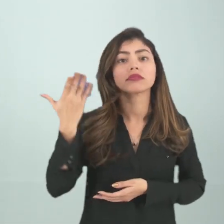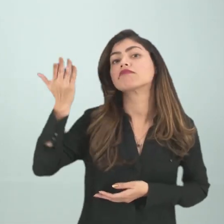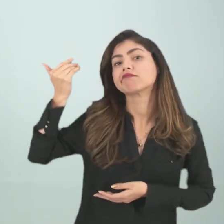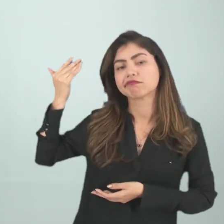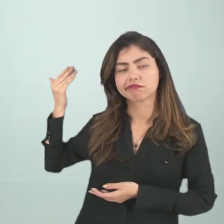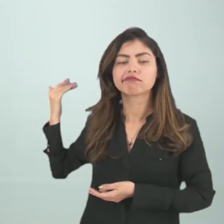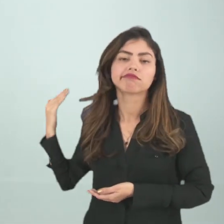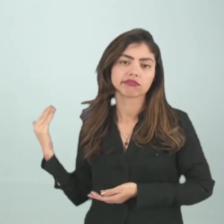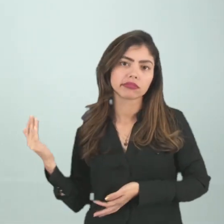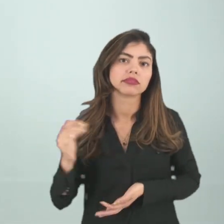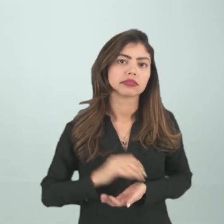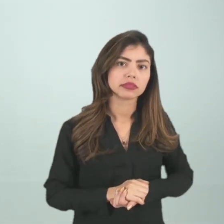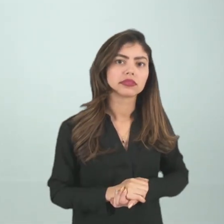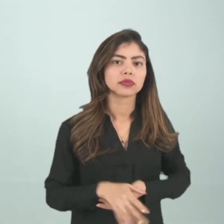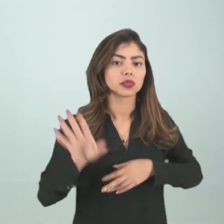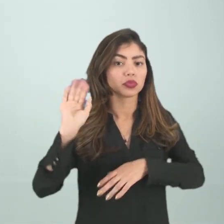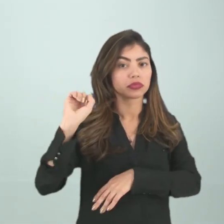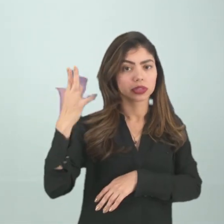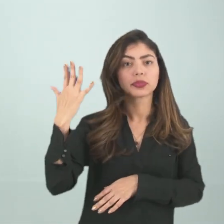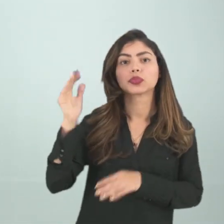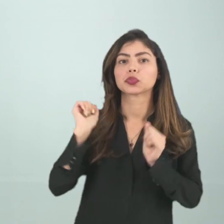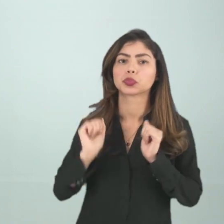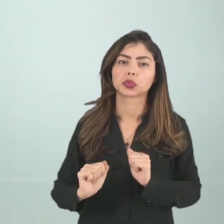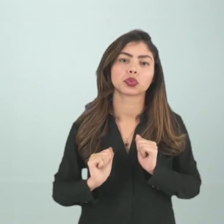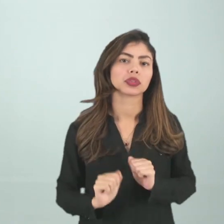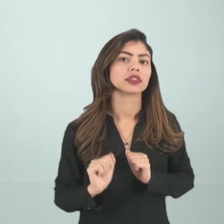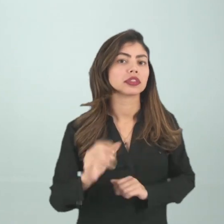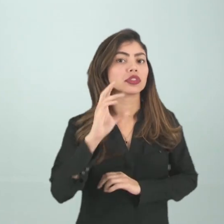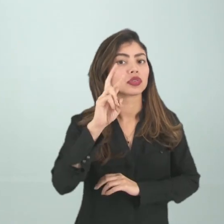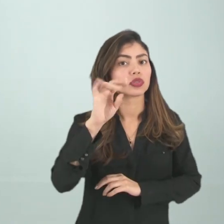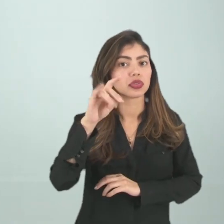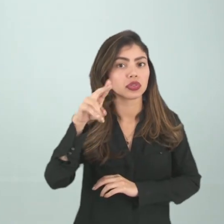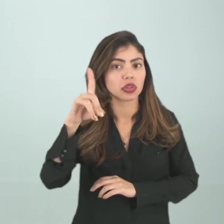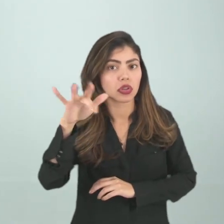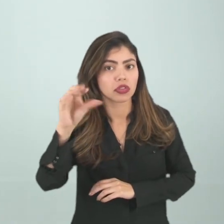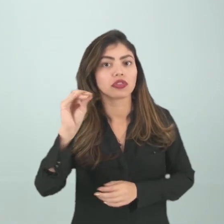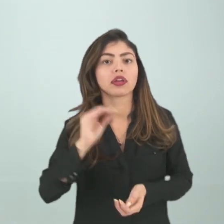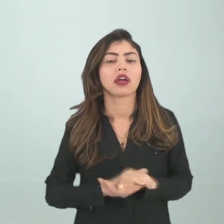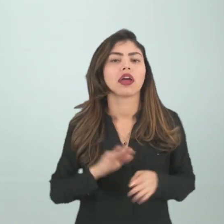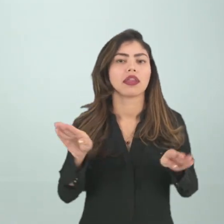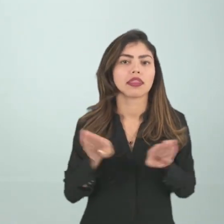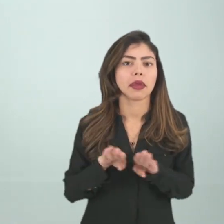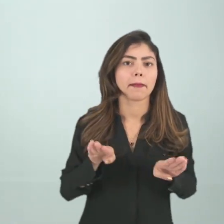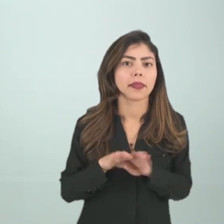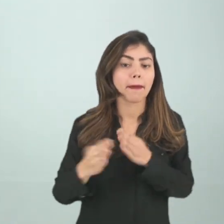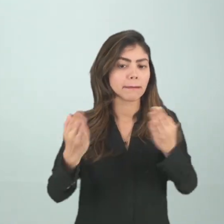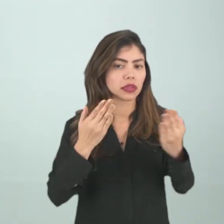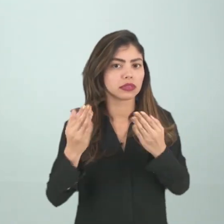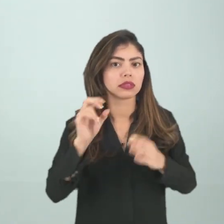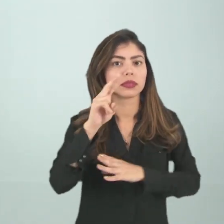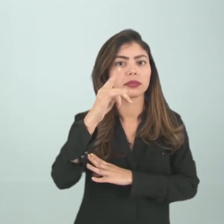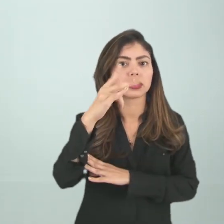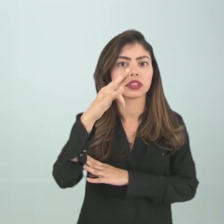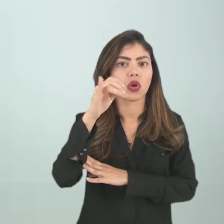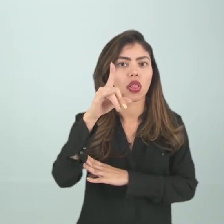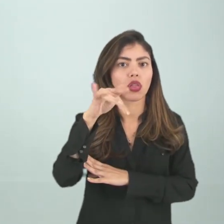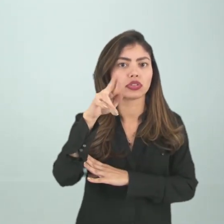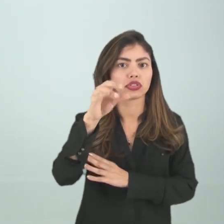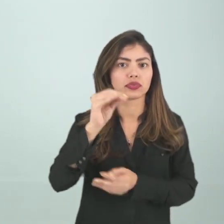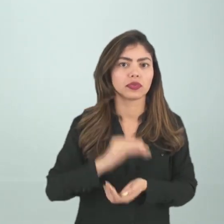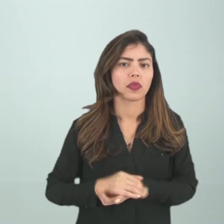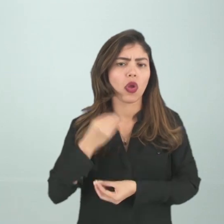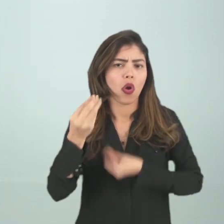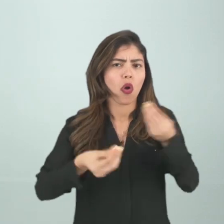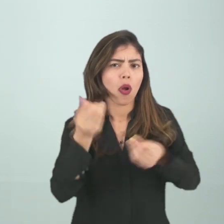passou, e aí esse tempo, ele pode ser cronológico e ele pode ser psicológico. Como é uma